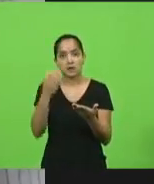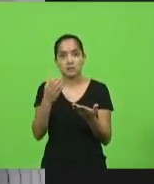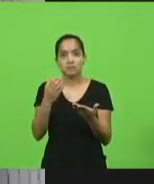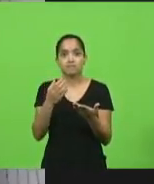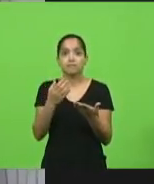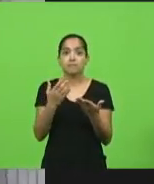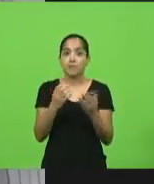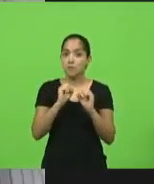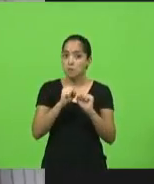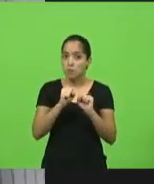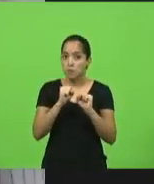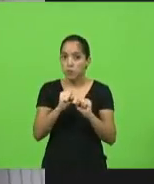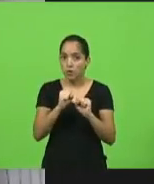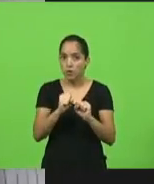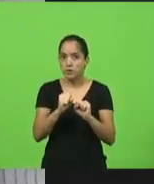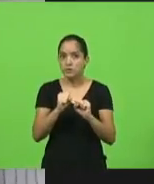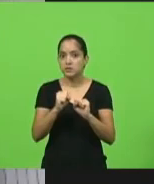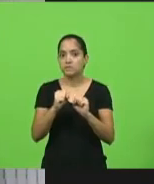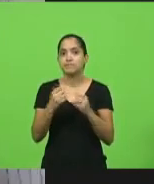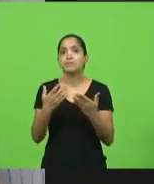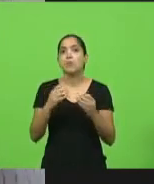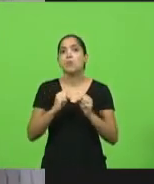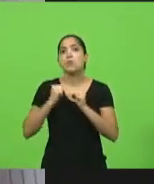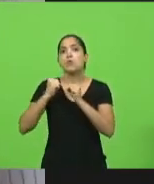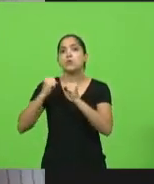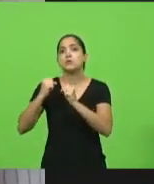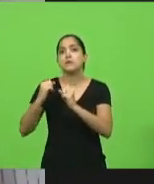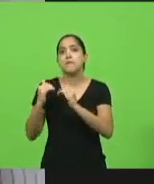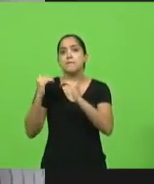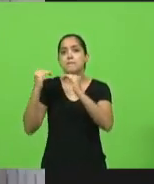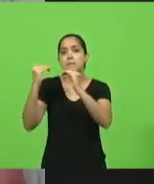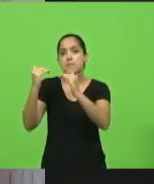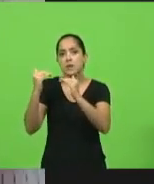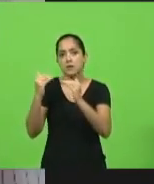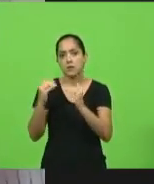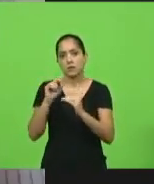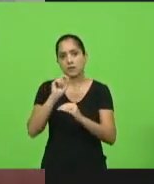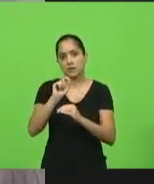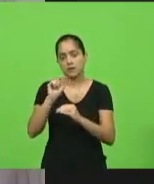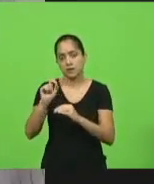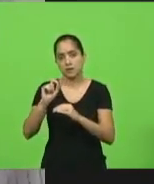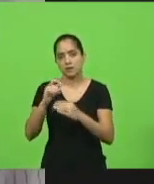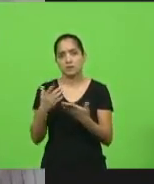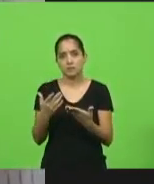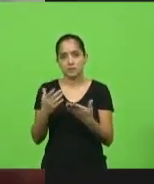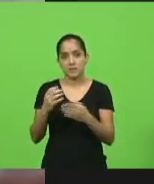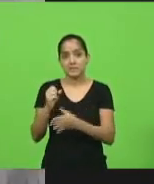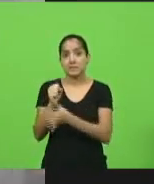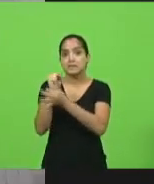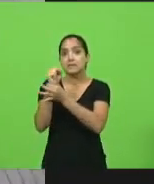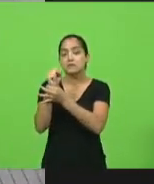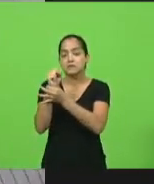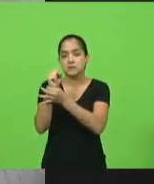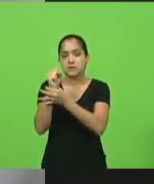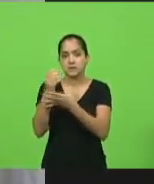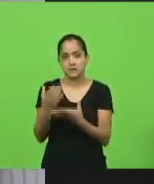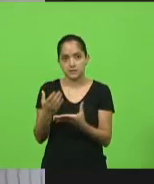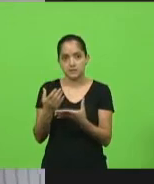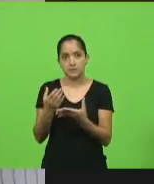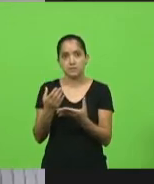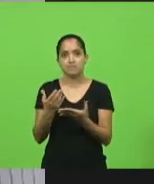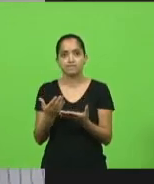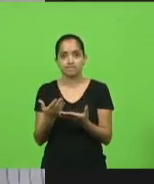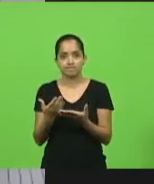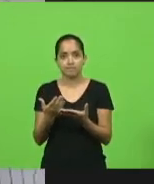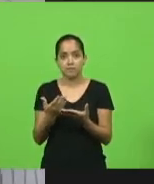isso é quem tem um poder maior, é dar essa segurança e essa determinação para que